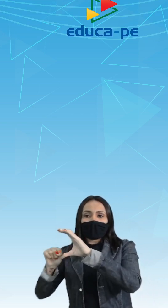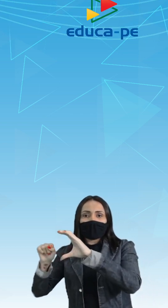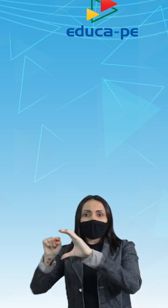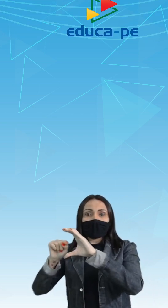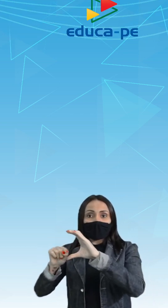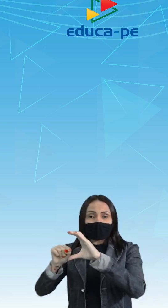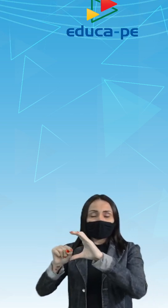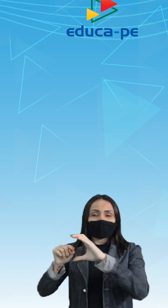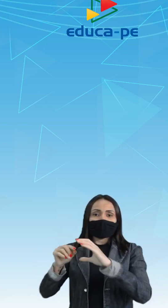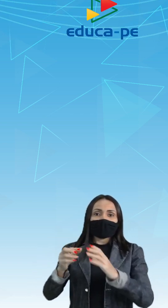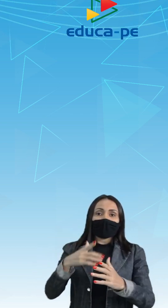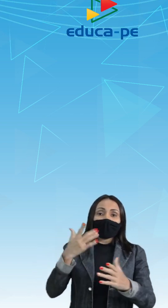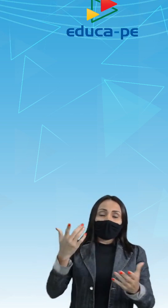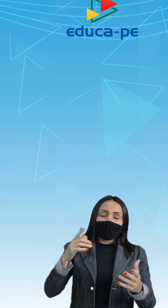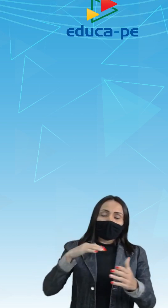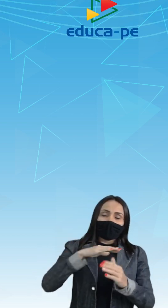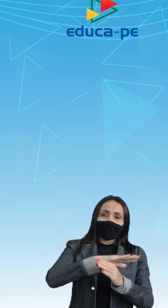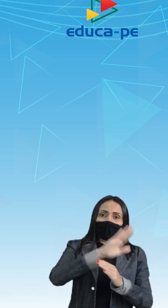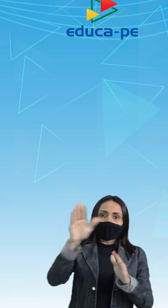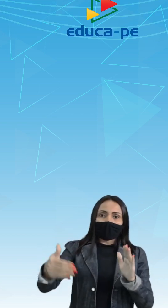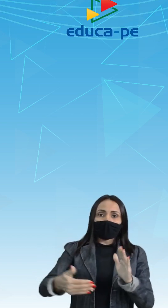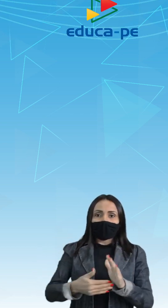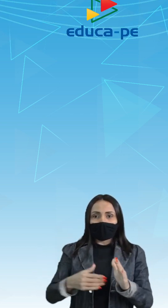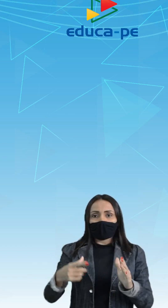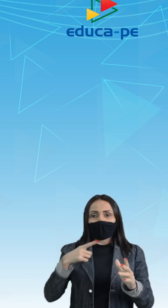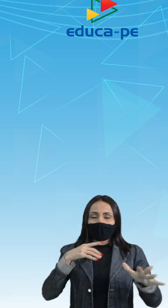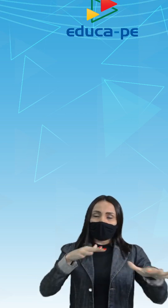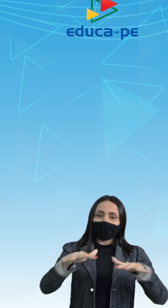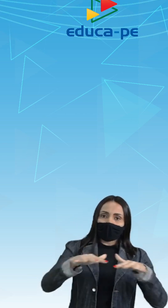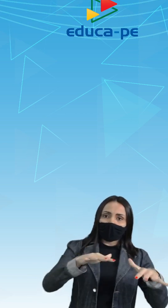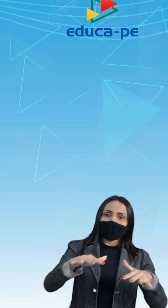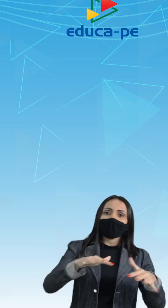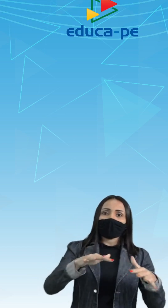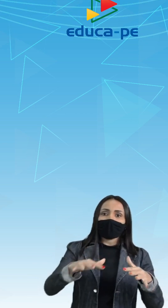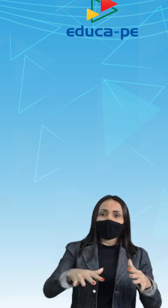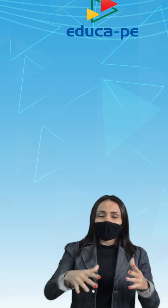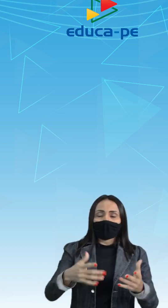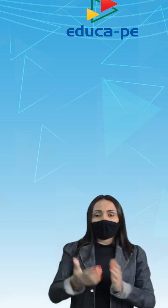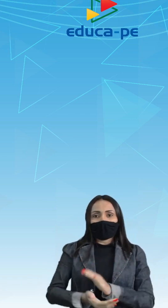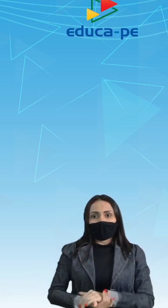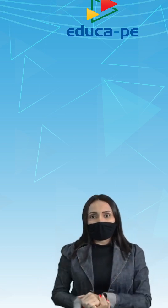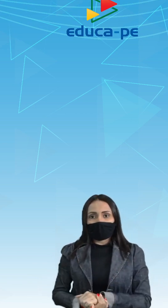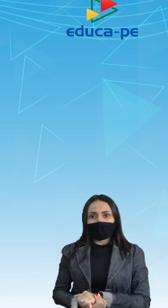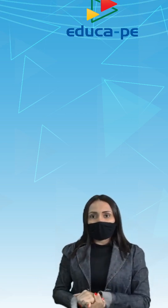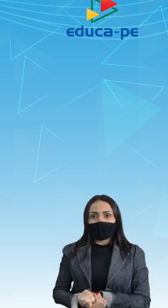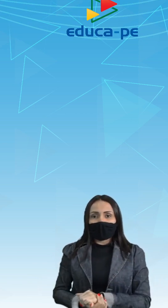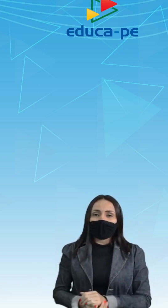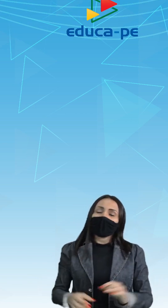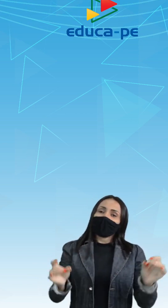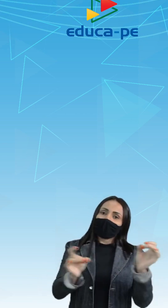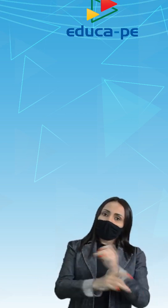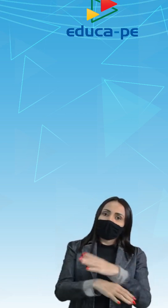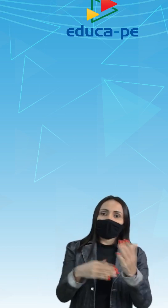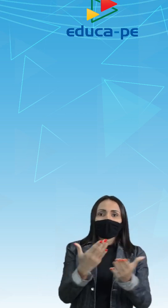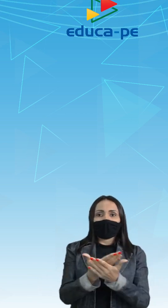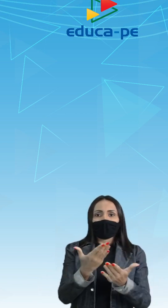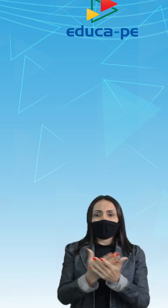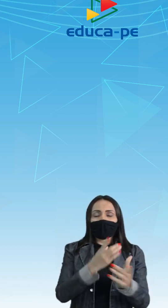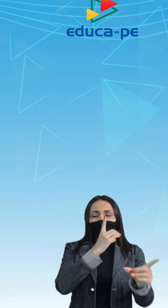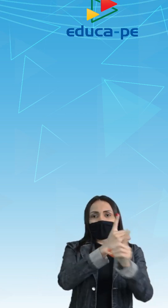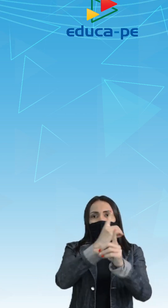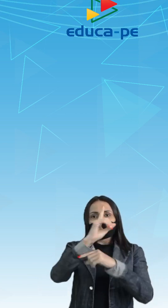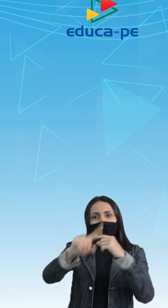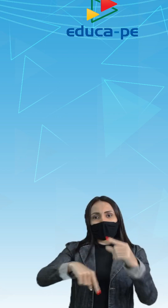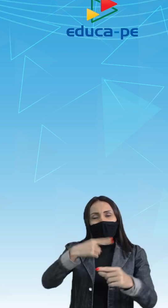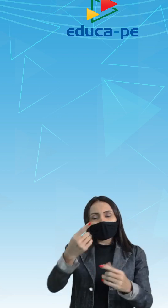isso daí interfere nos movimentos das nossas placas tectônicas. Eu vou ficando por aqui e a gente se